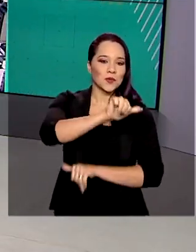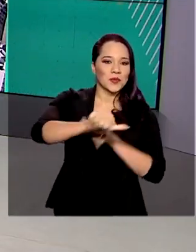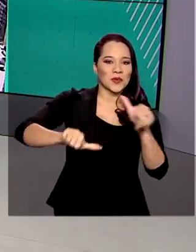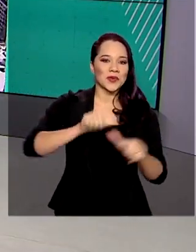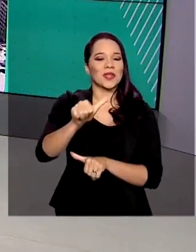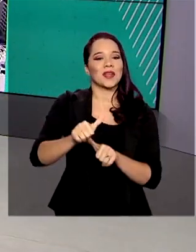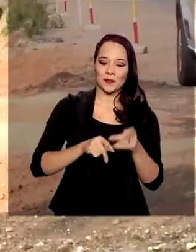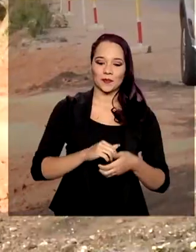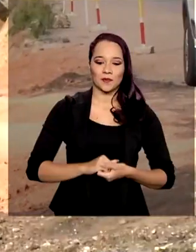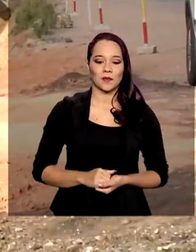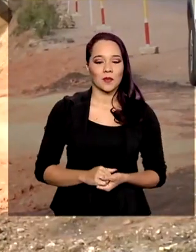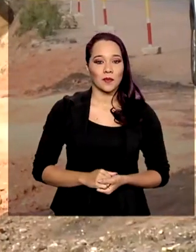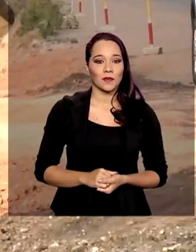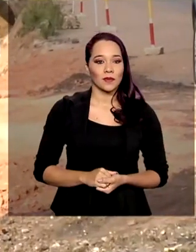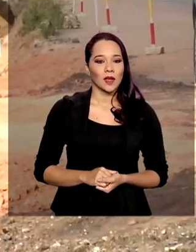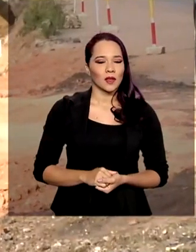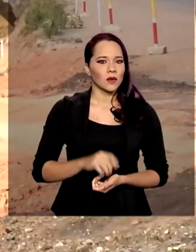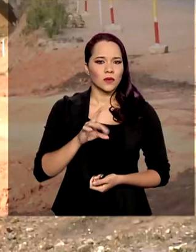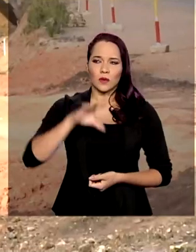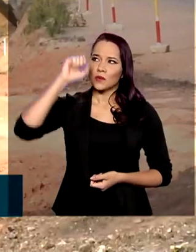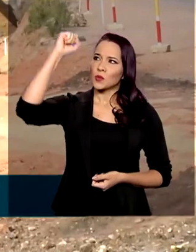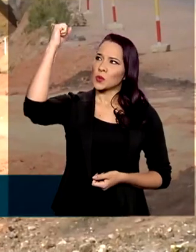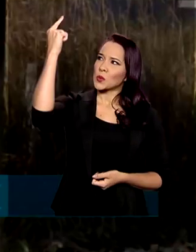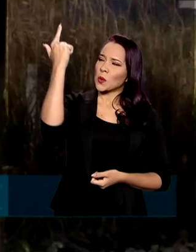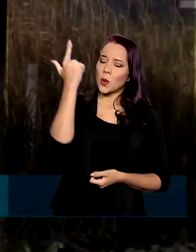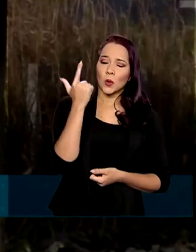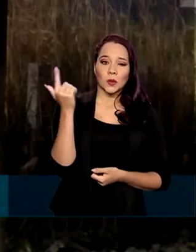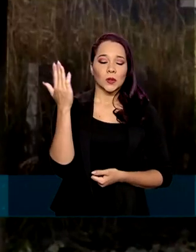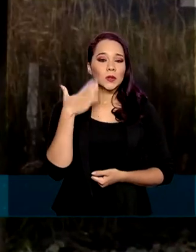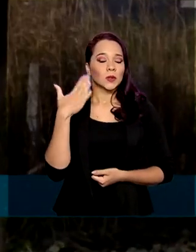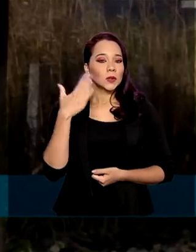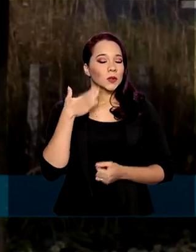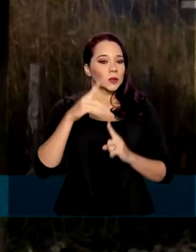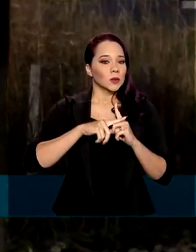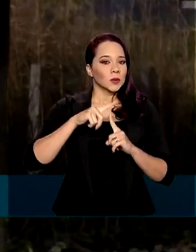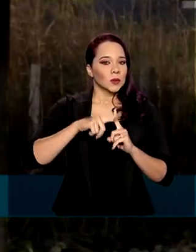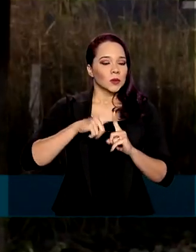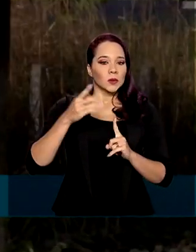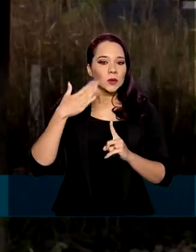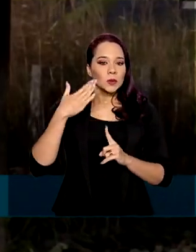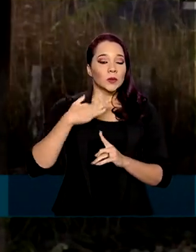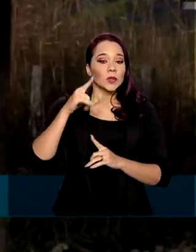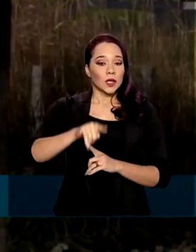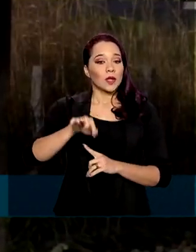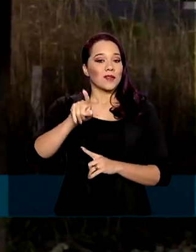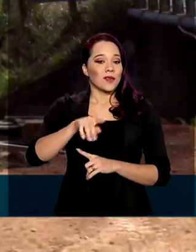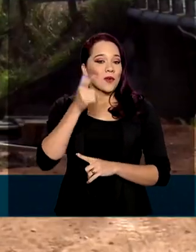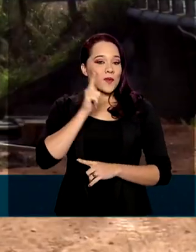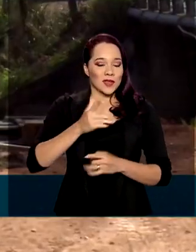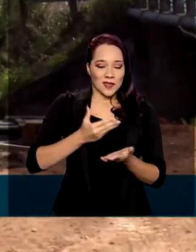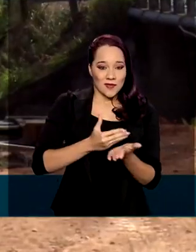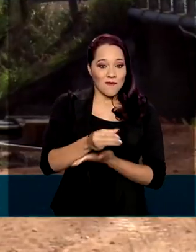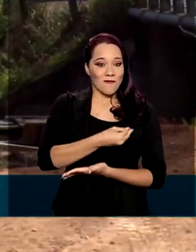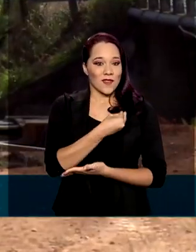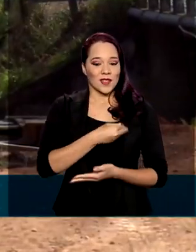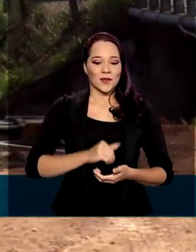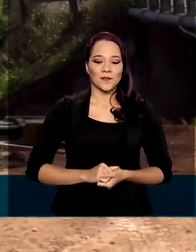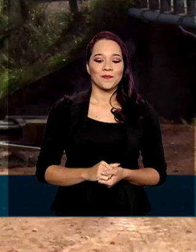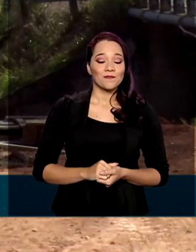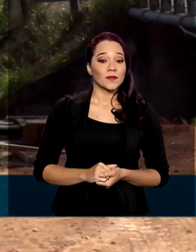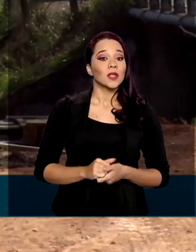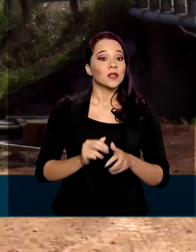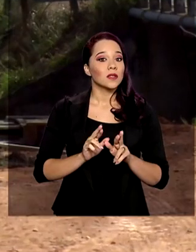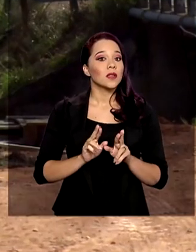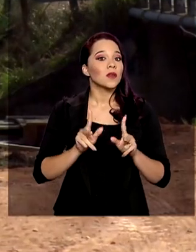realidade da população. É sob um sol escaldante e temperaturas altas que o nordestino do semiárido ganha vida. Não é diferente